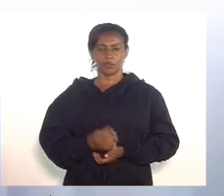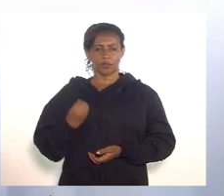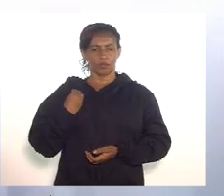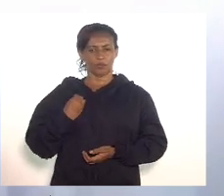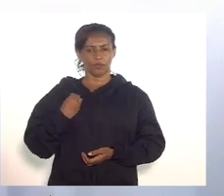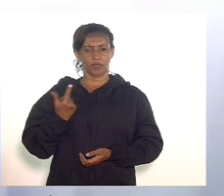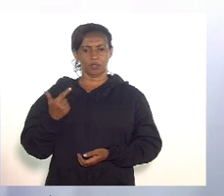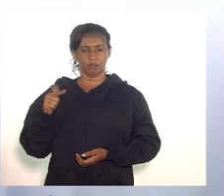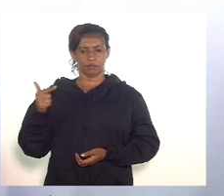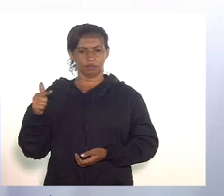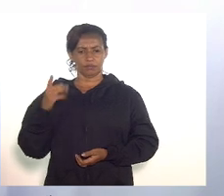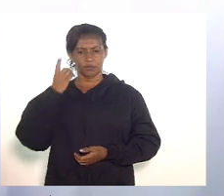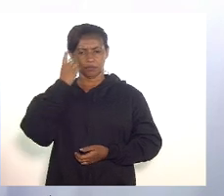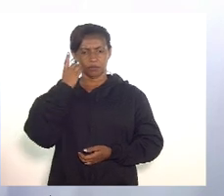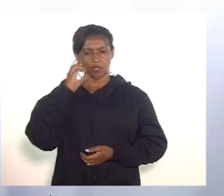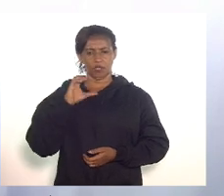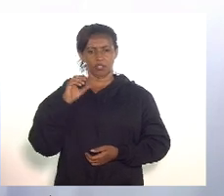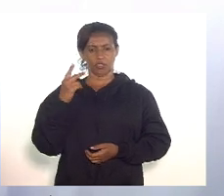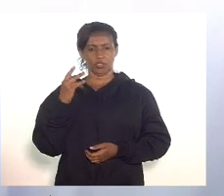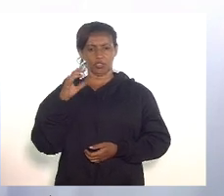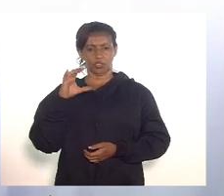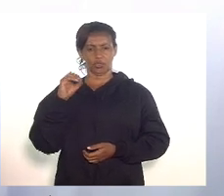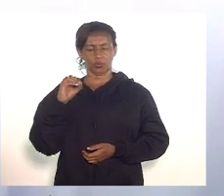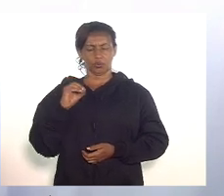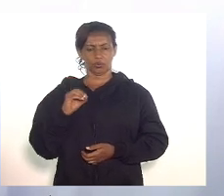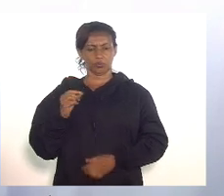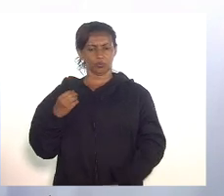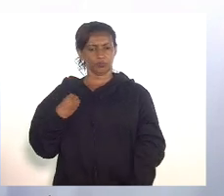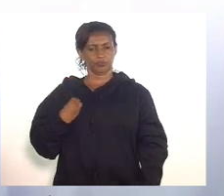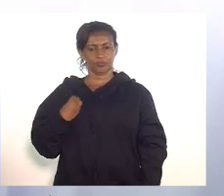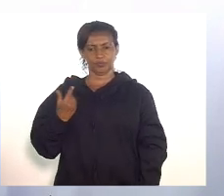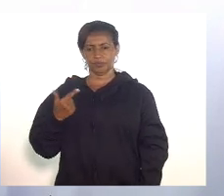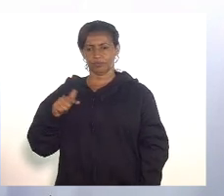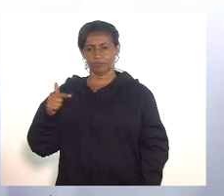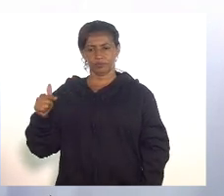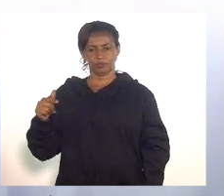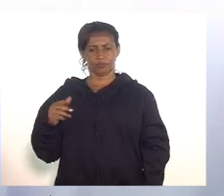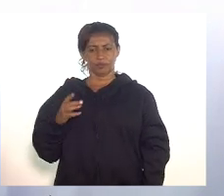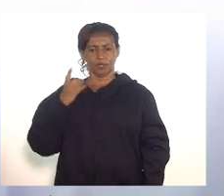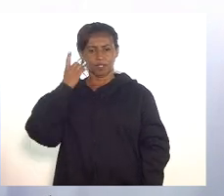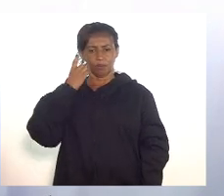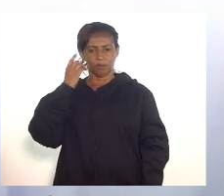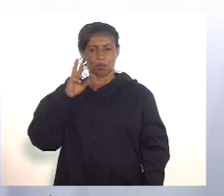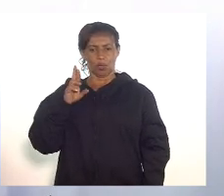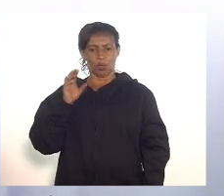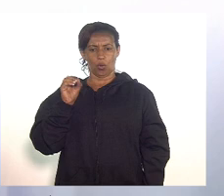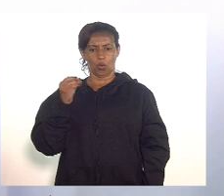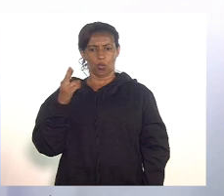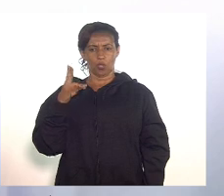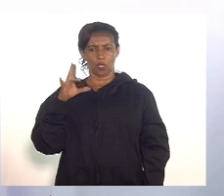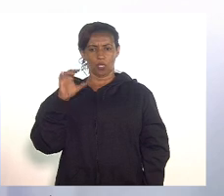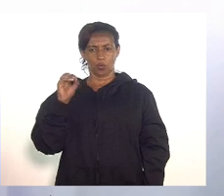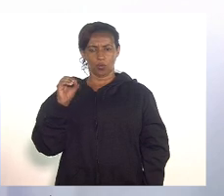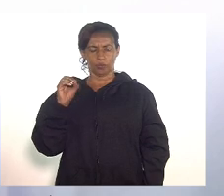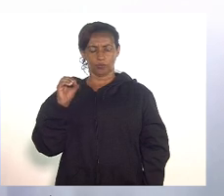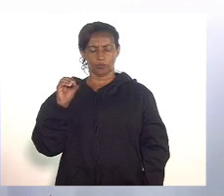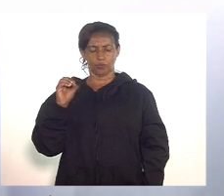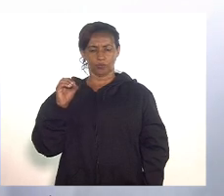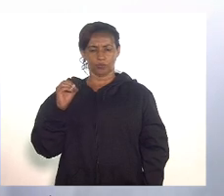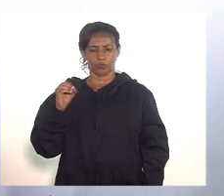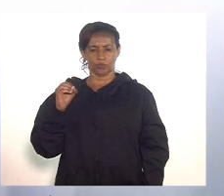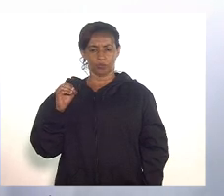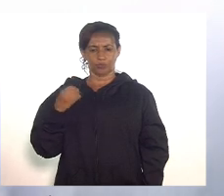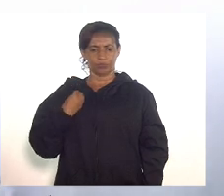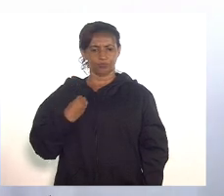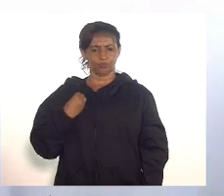encontrando presente deputado Chico Machado não se encontrando presente Rodrigo Amorim deputado Carlos